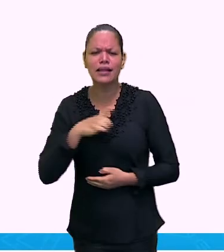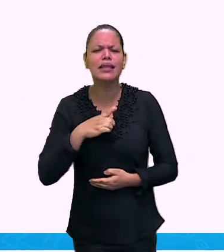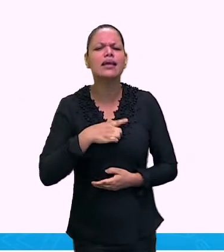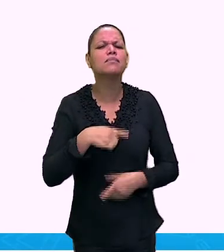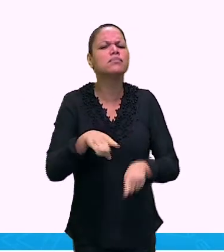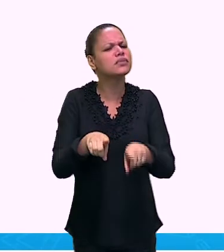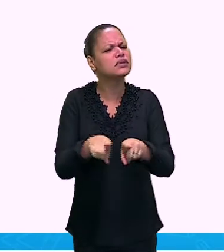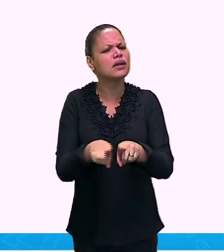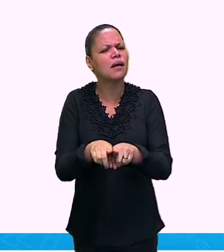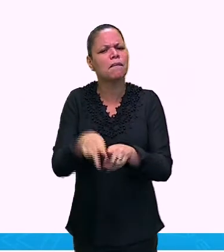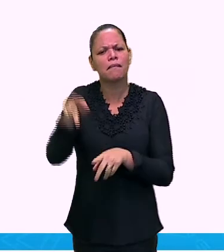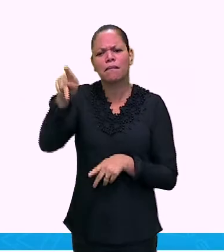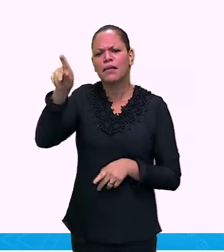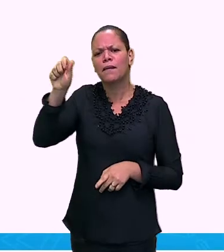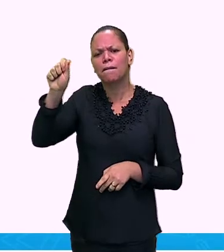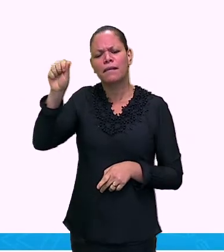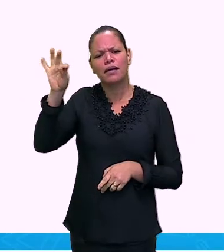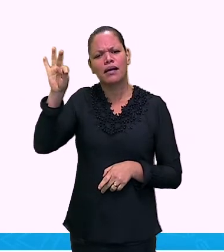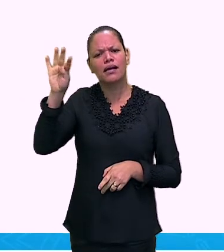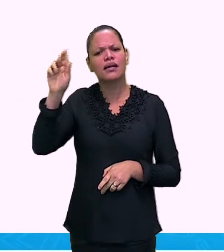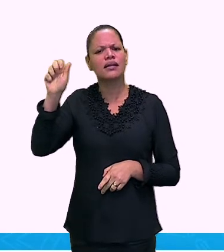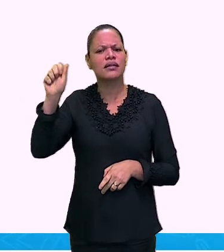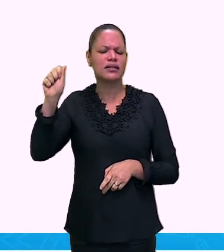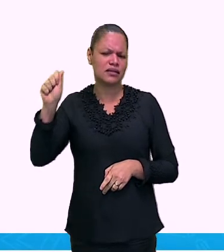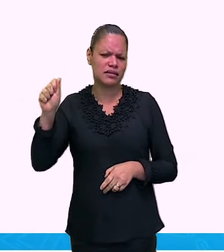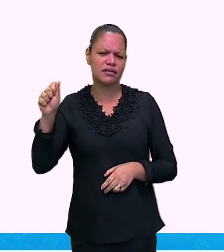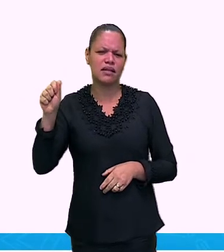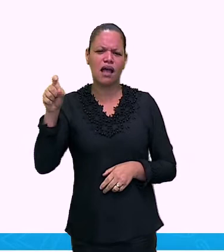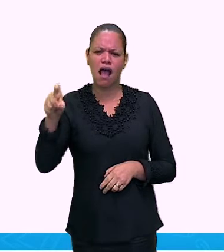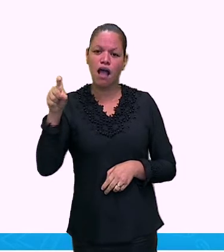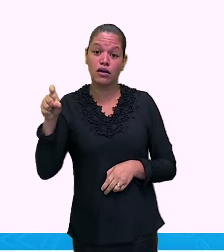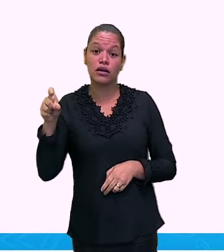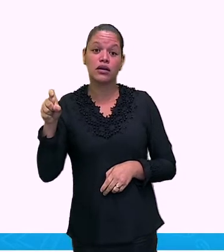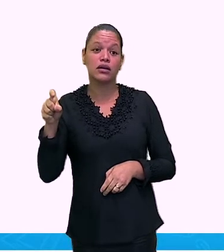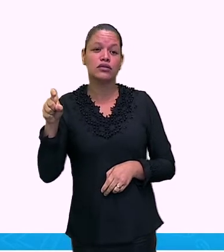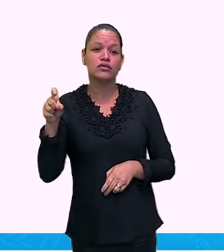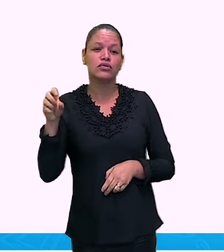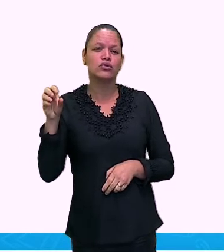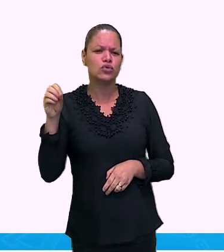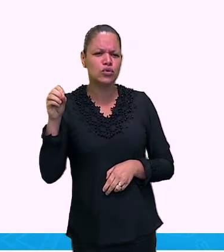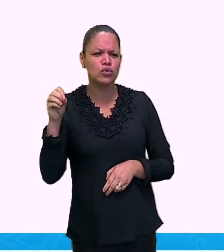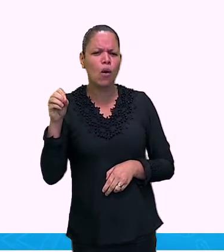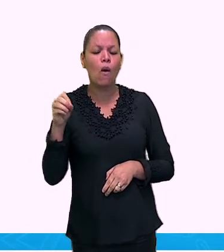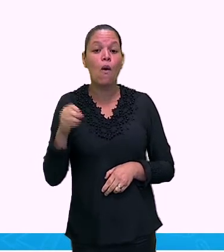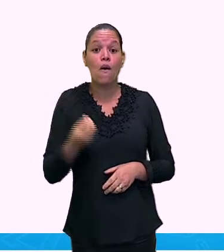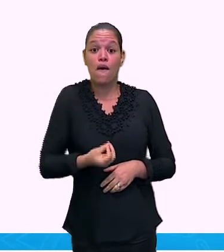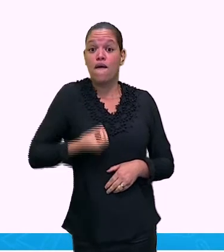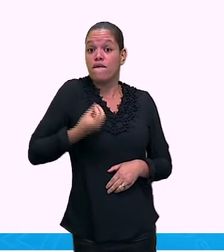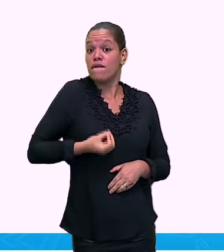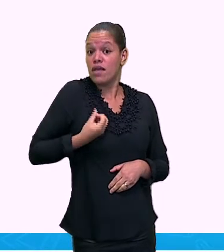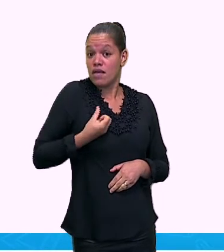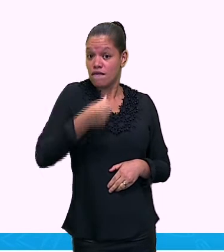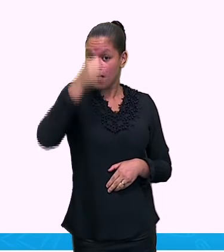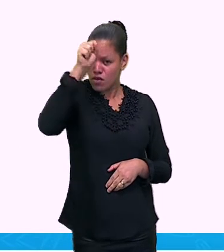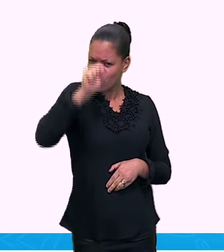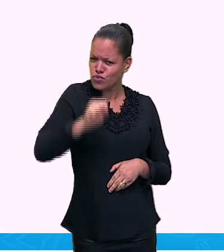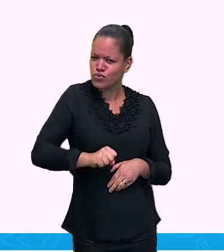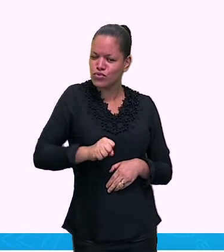Vivem no sul do estado da Bahia e norte de Minas. São